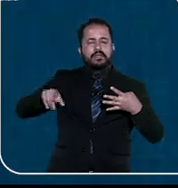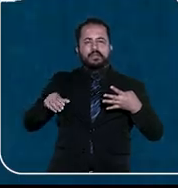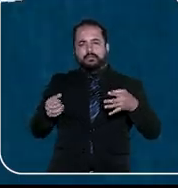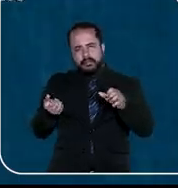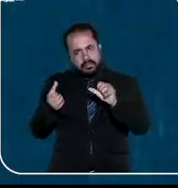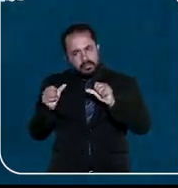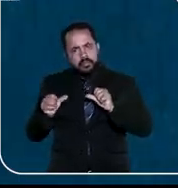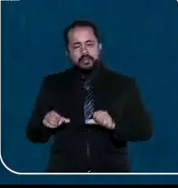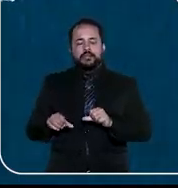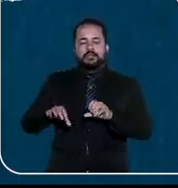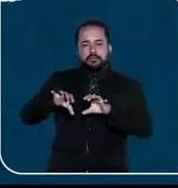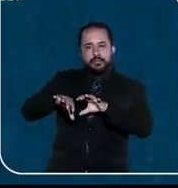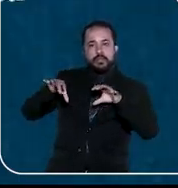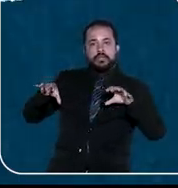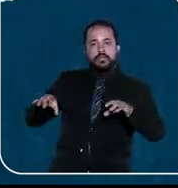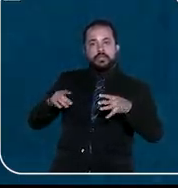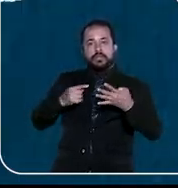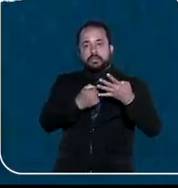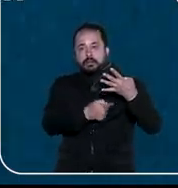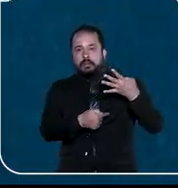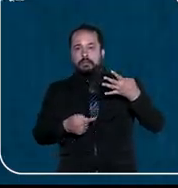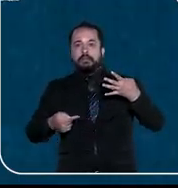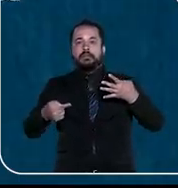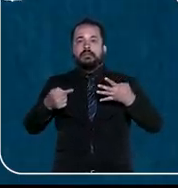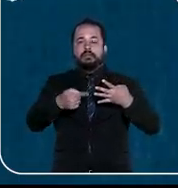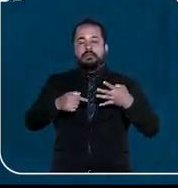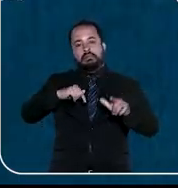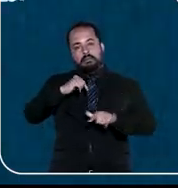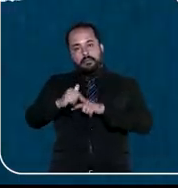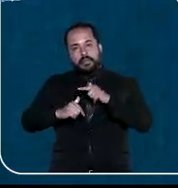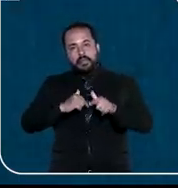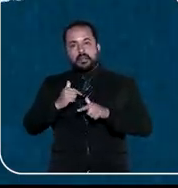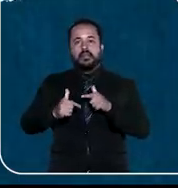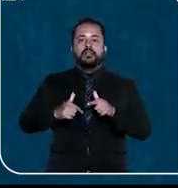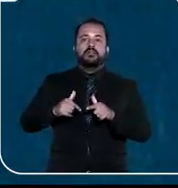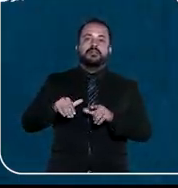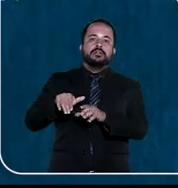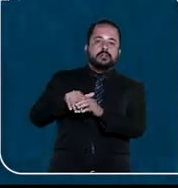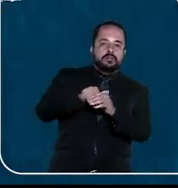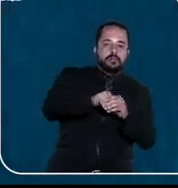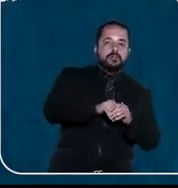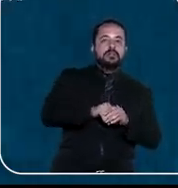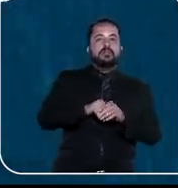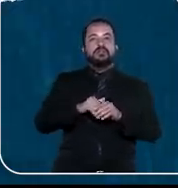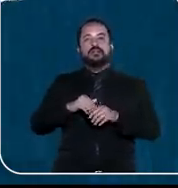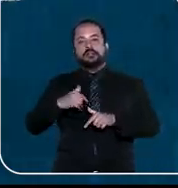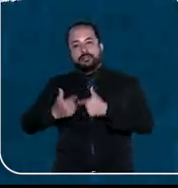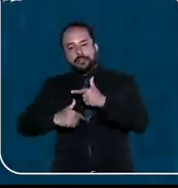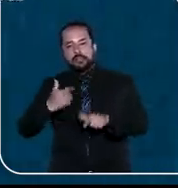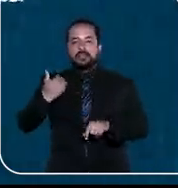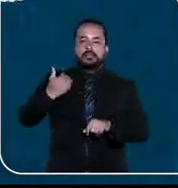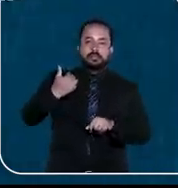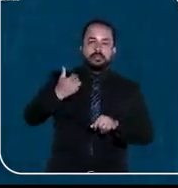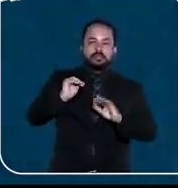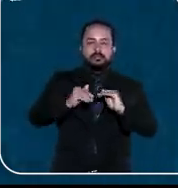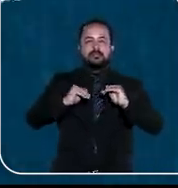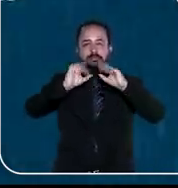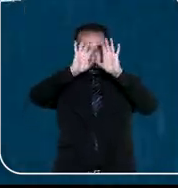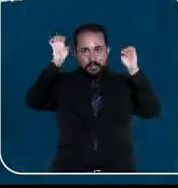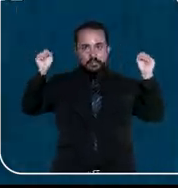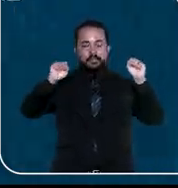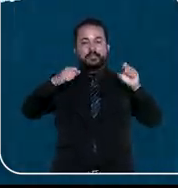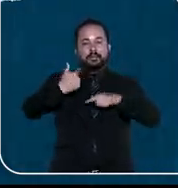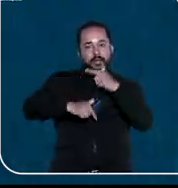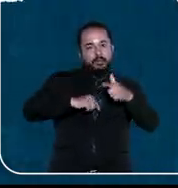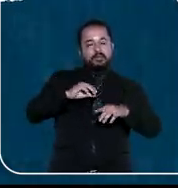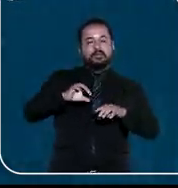Eles serão analisados respectivamente pelo Tribunal Superior do Trabalho, Tribunal Superior Eleitoral e Superior